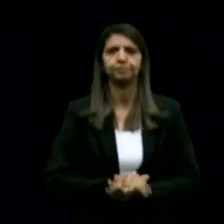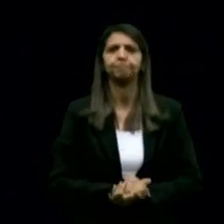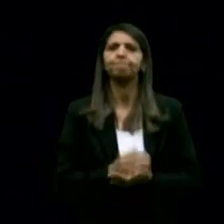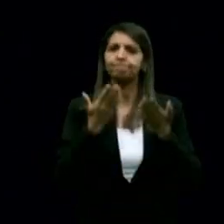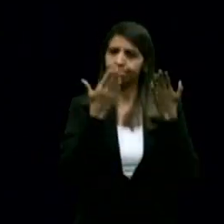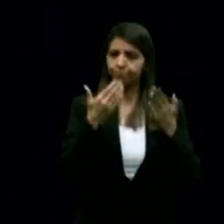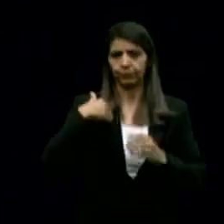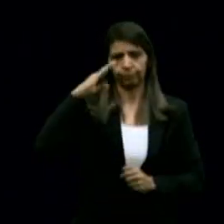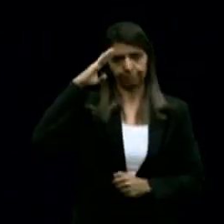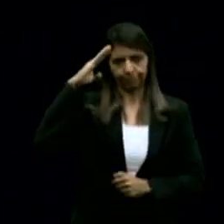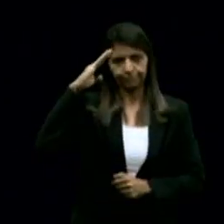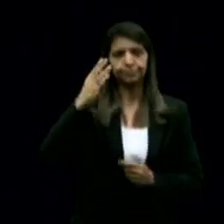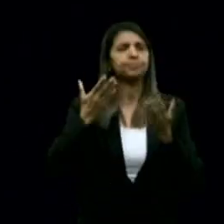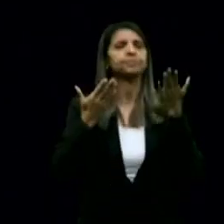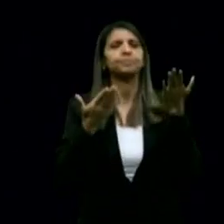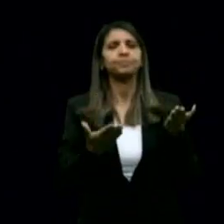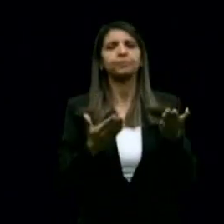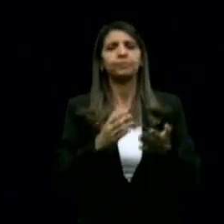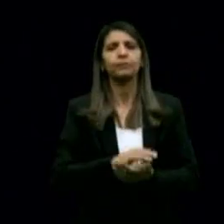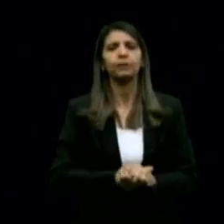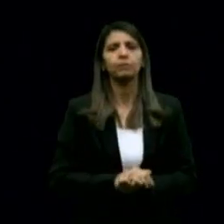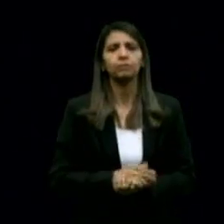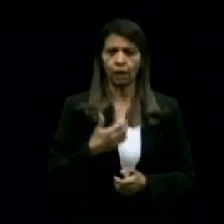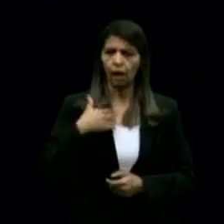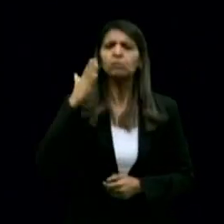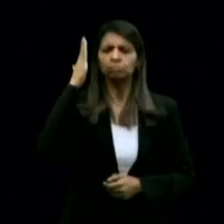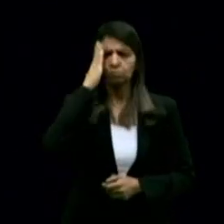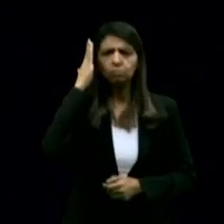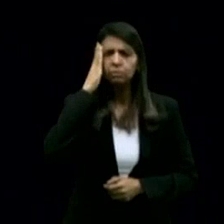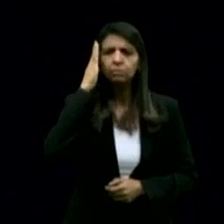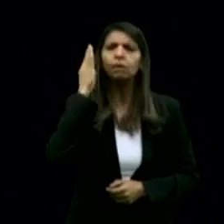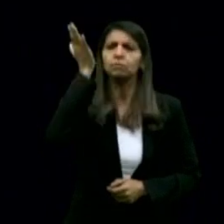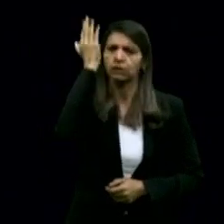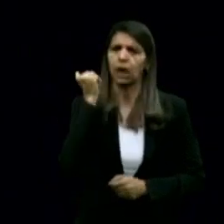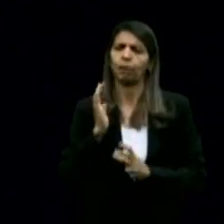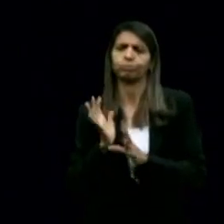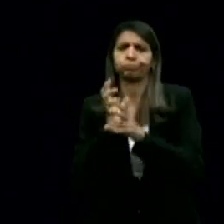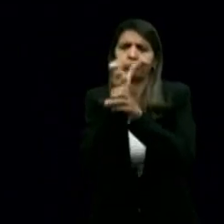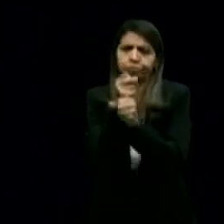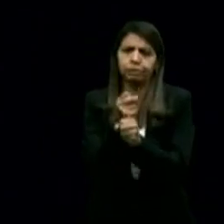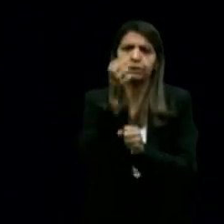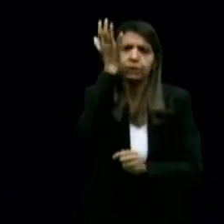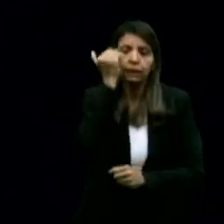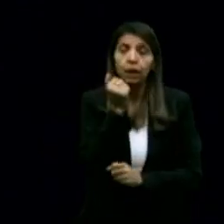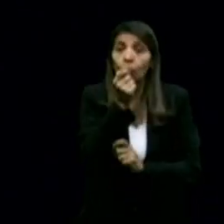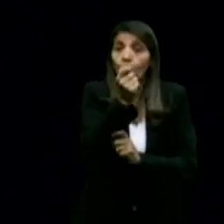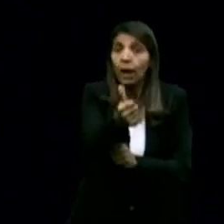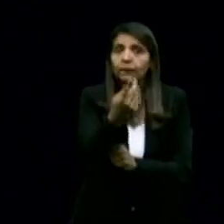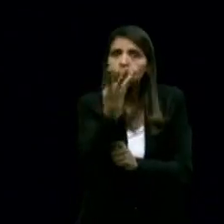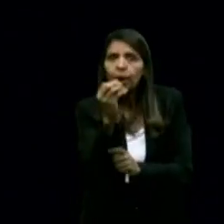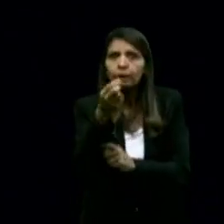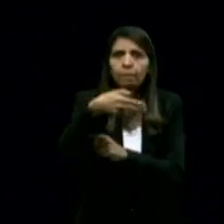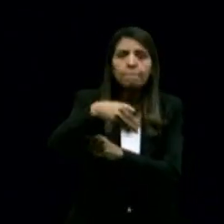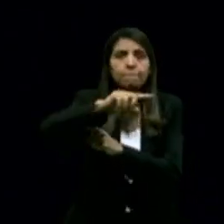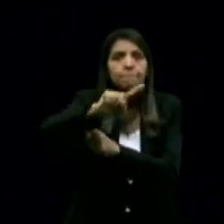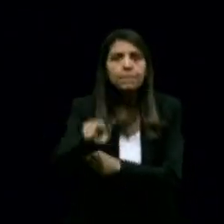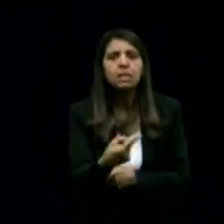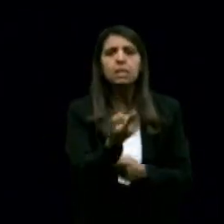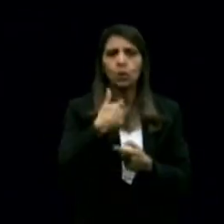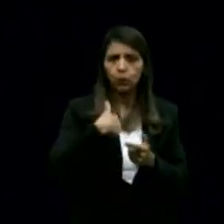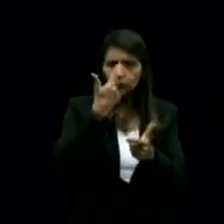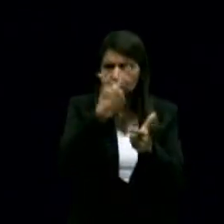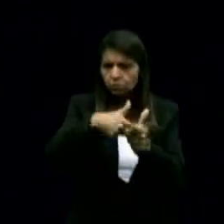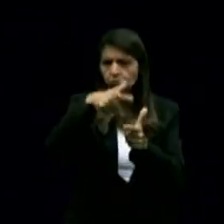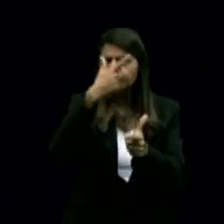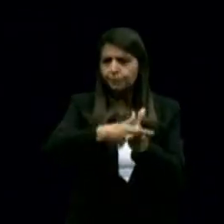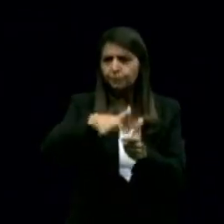Major, a gente entende e tem dados sobre a fome que hoje em dia chegam a quase 40 milhões de pessoas em situação de